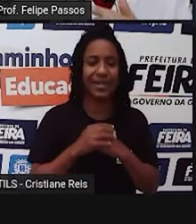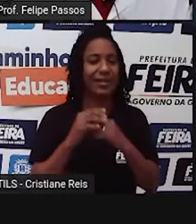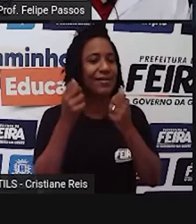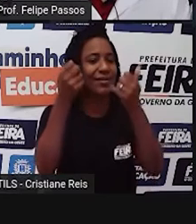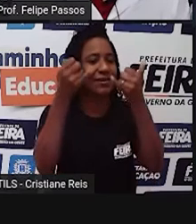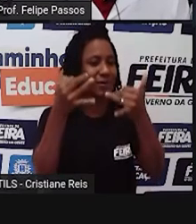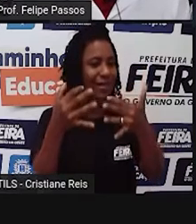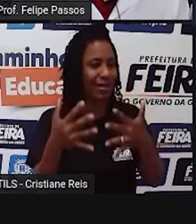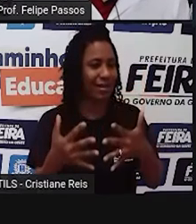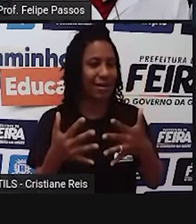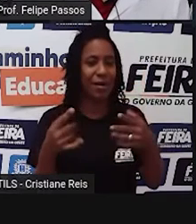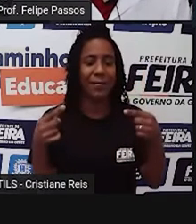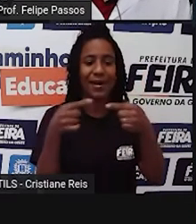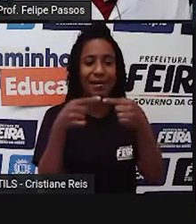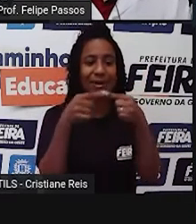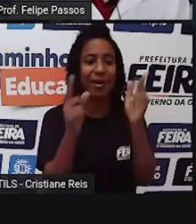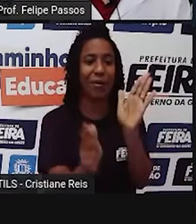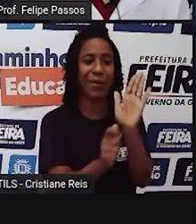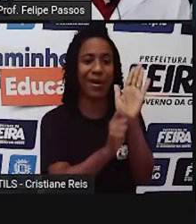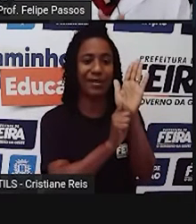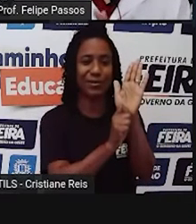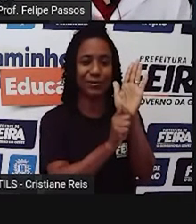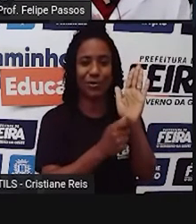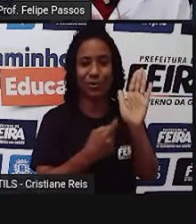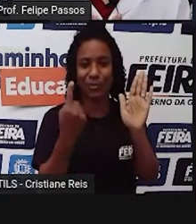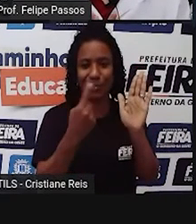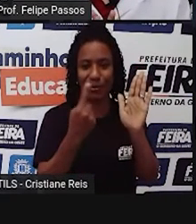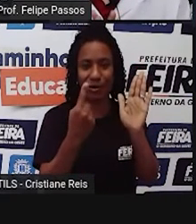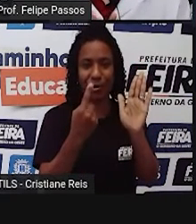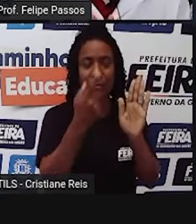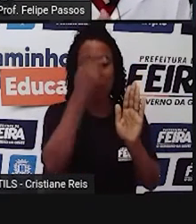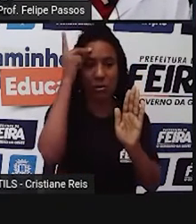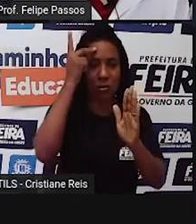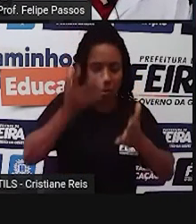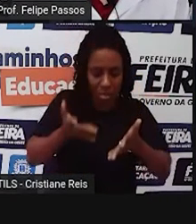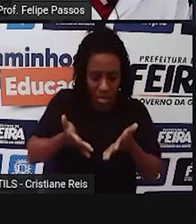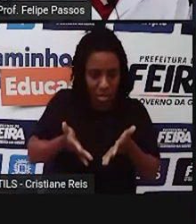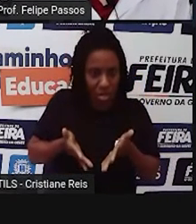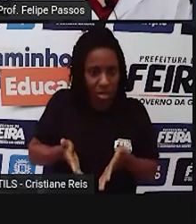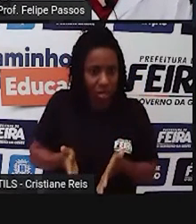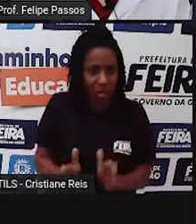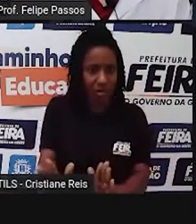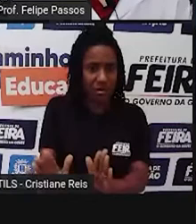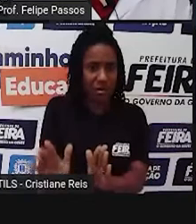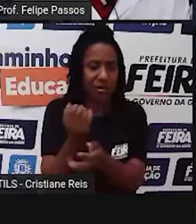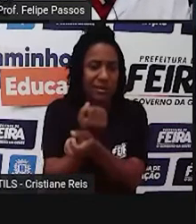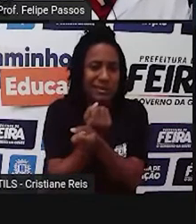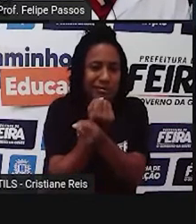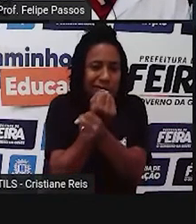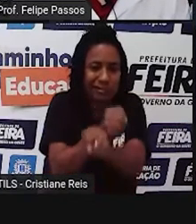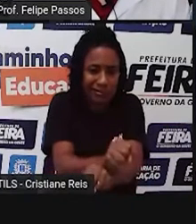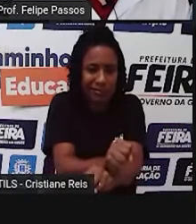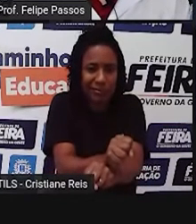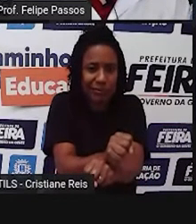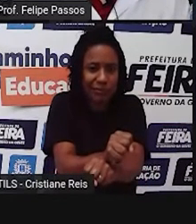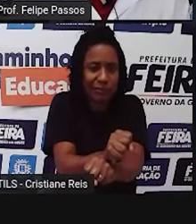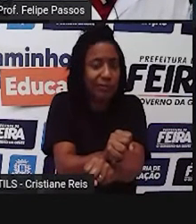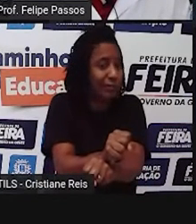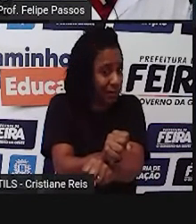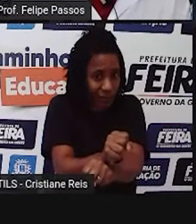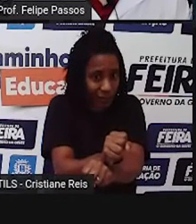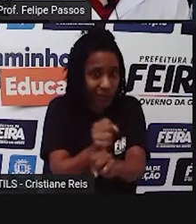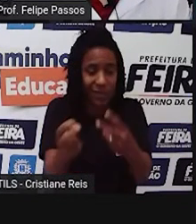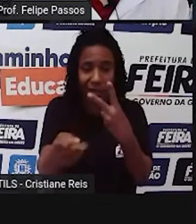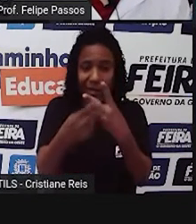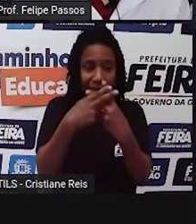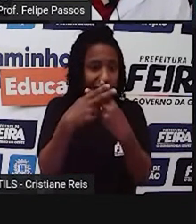O ser humano nasceu, ele não pode nascer em cativeiro, ele não pode nascer sendo propriedade de outra pessoa, ele tem